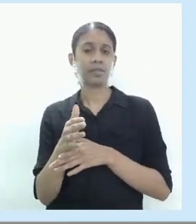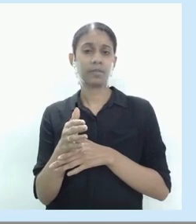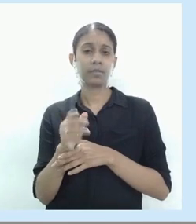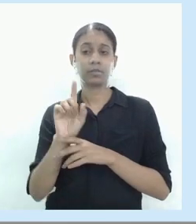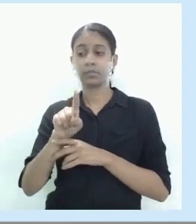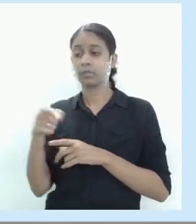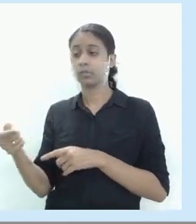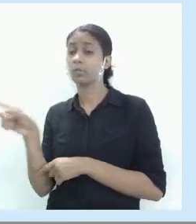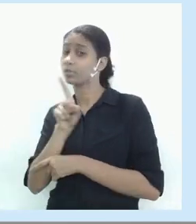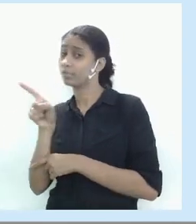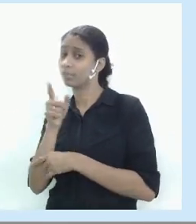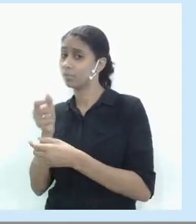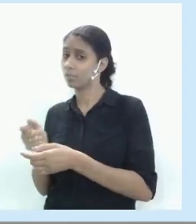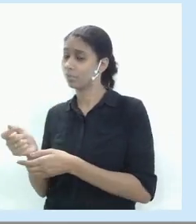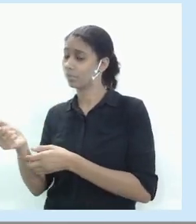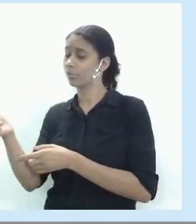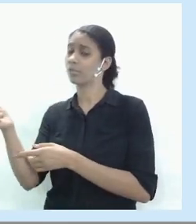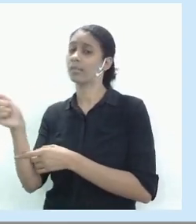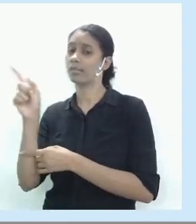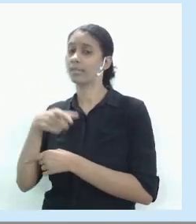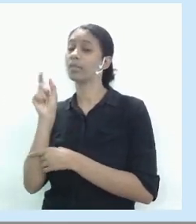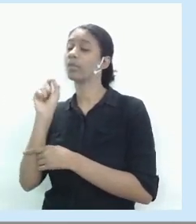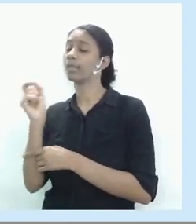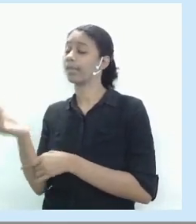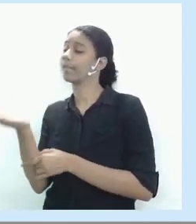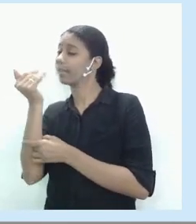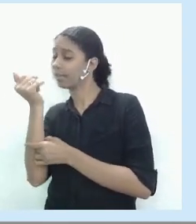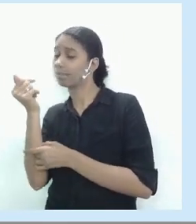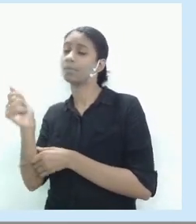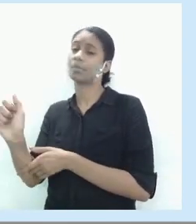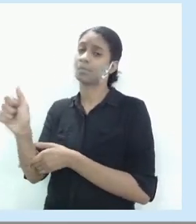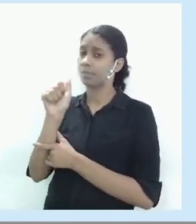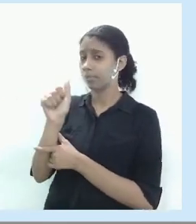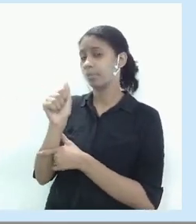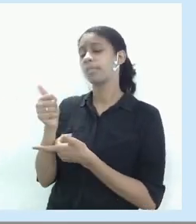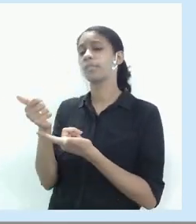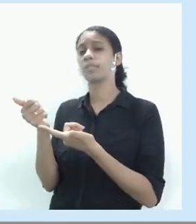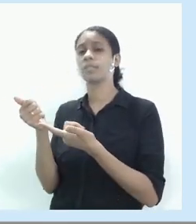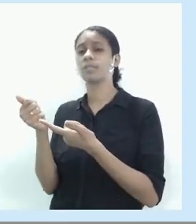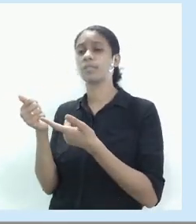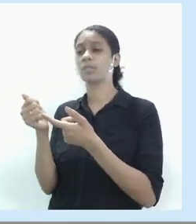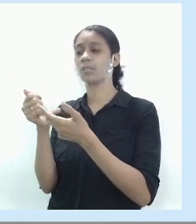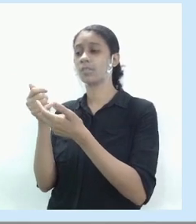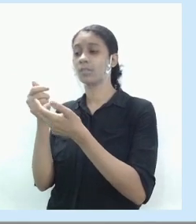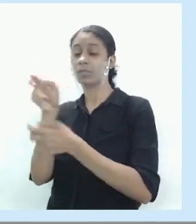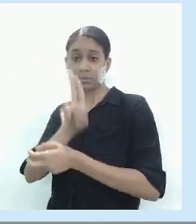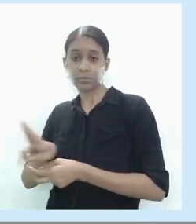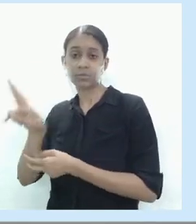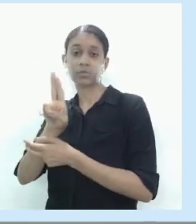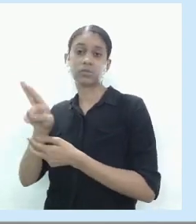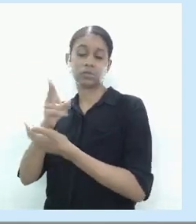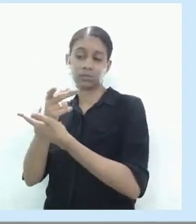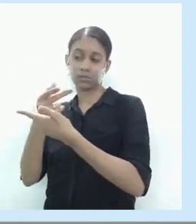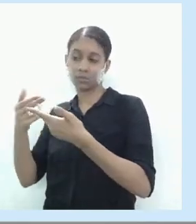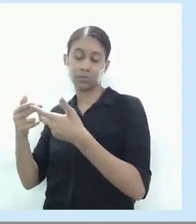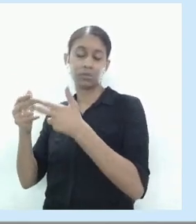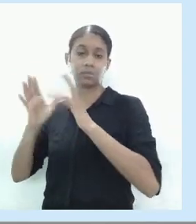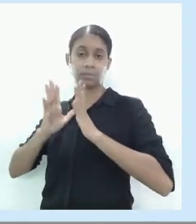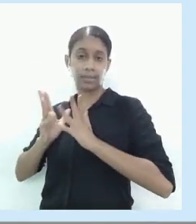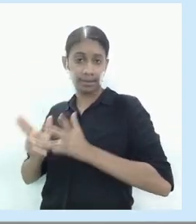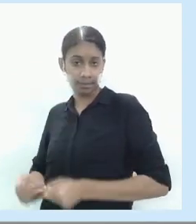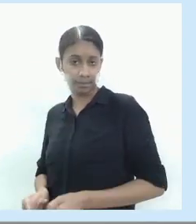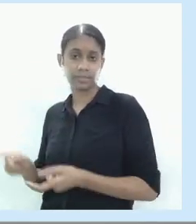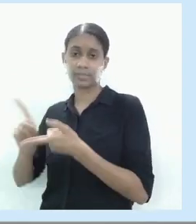que são alimentos, bebidas, produtos de higiene, limpeza, medicamentos, que são